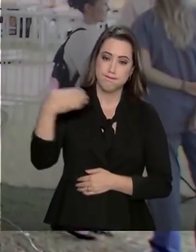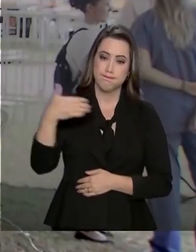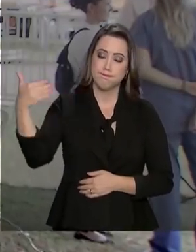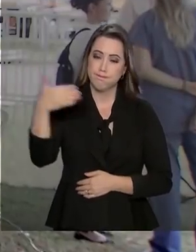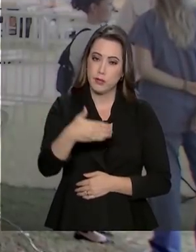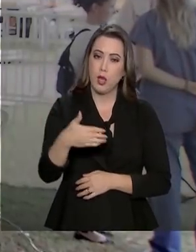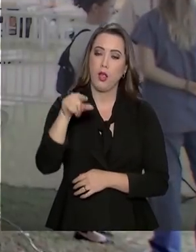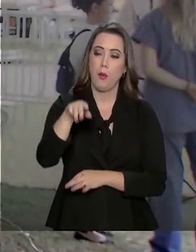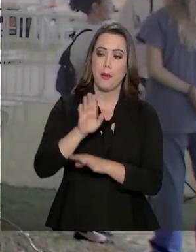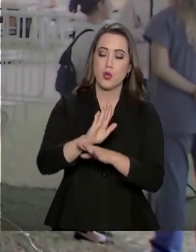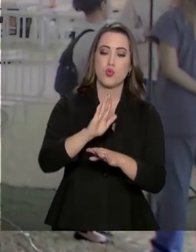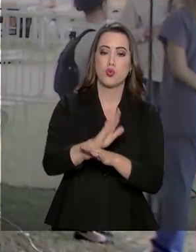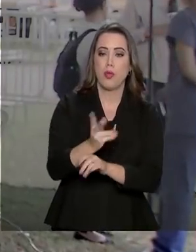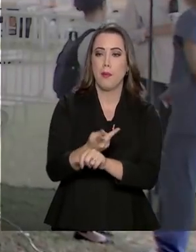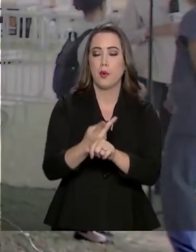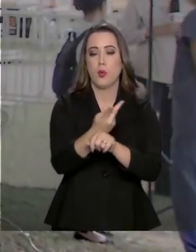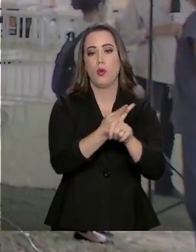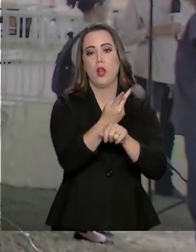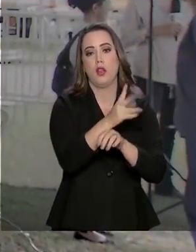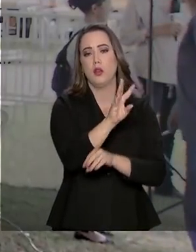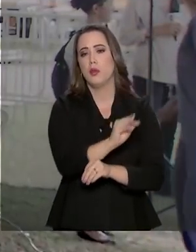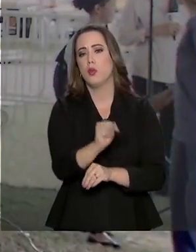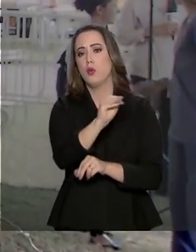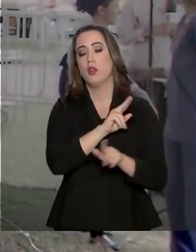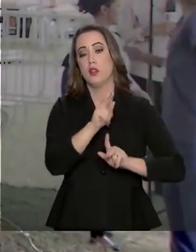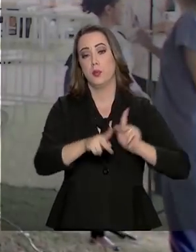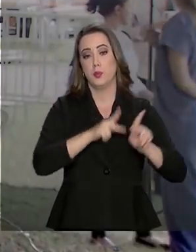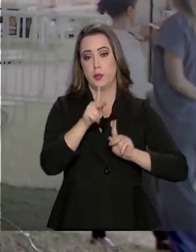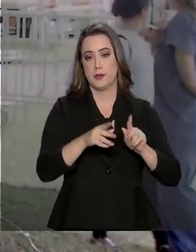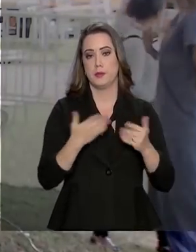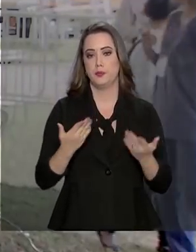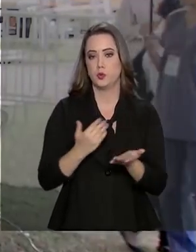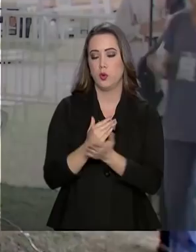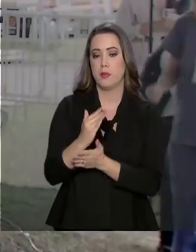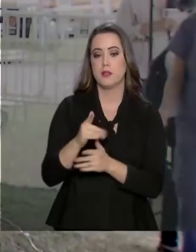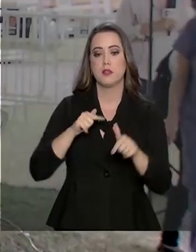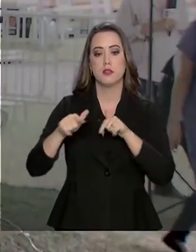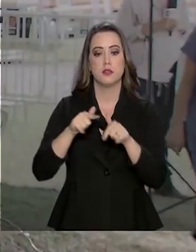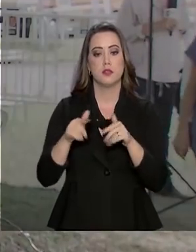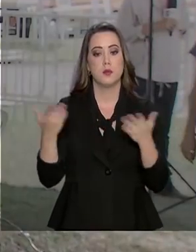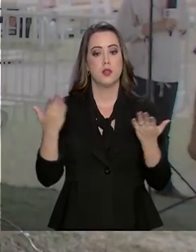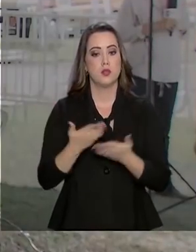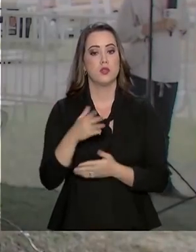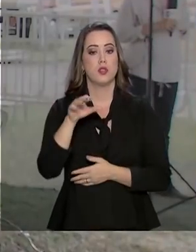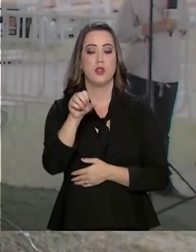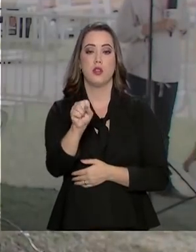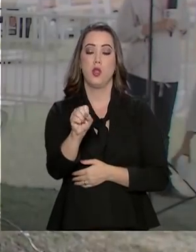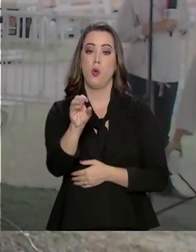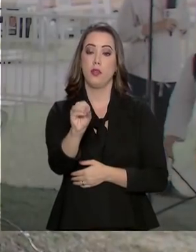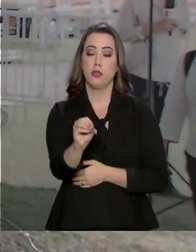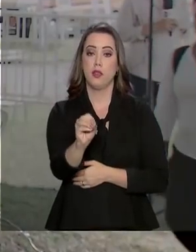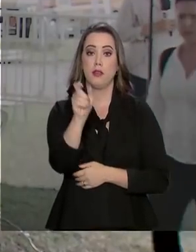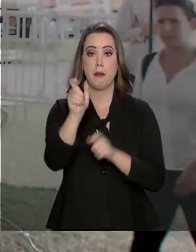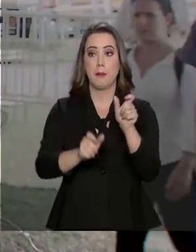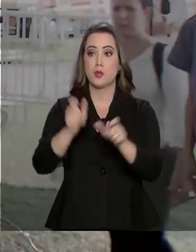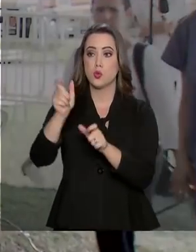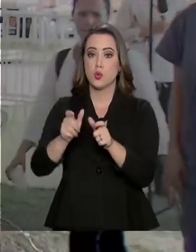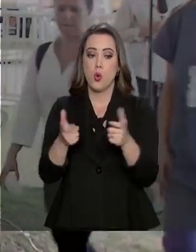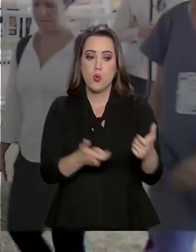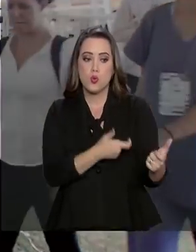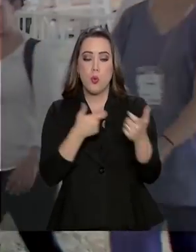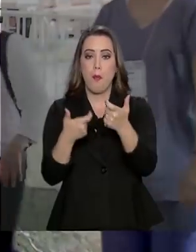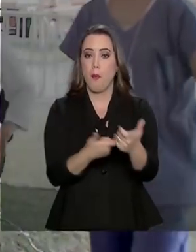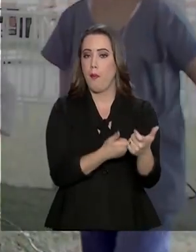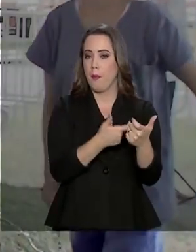buscas e também no atendimento à população começaram a trabalhar hoje aqui por exemplo 80 bombeiros de Goiás, São Paulo, Espírito